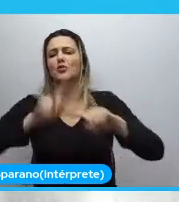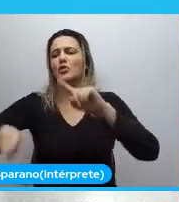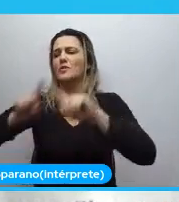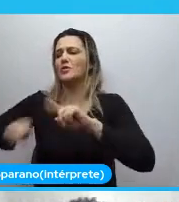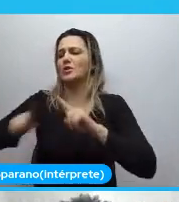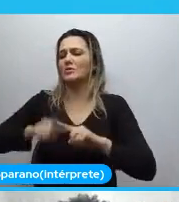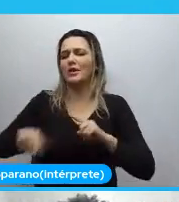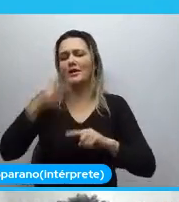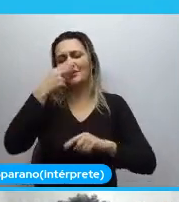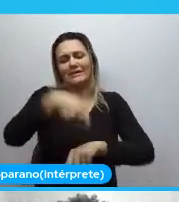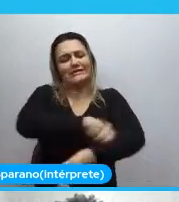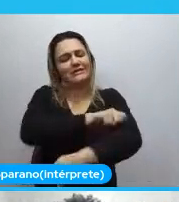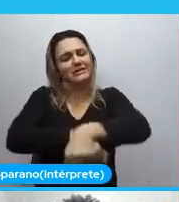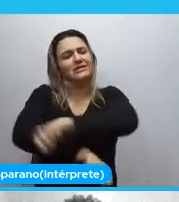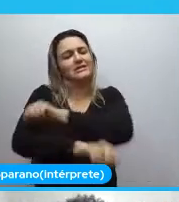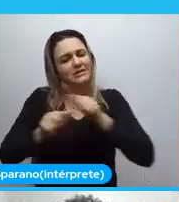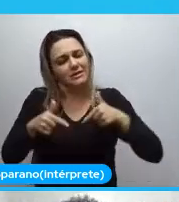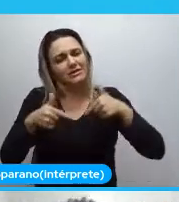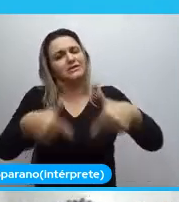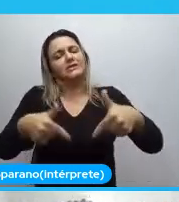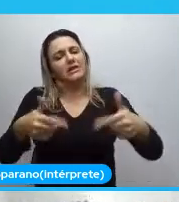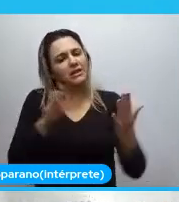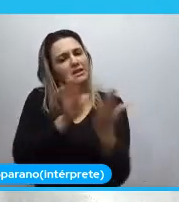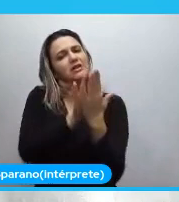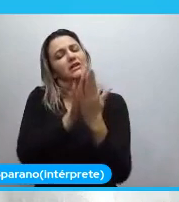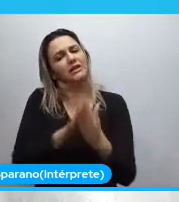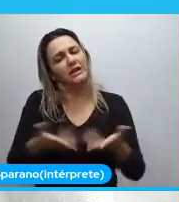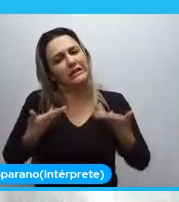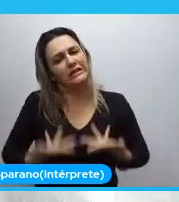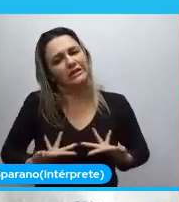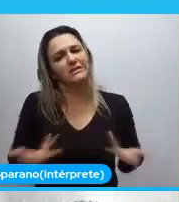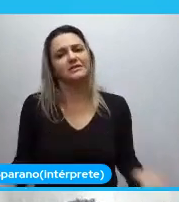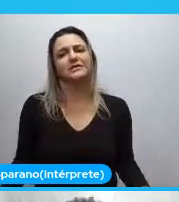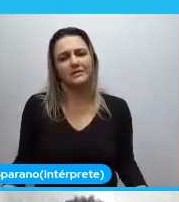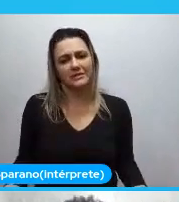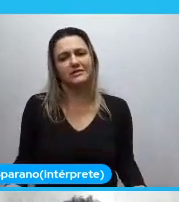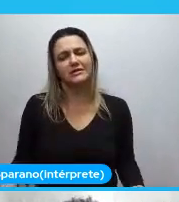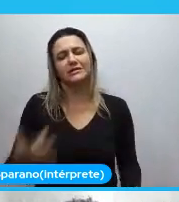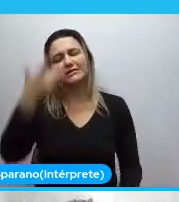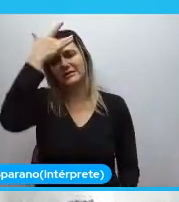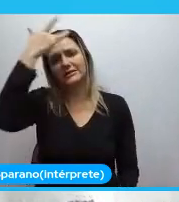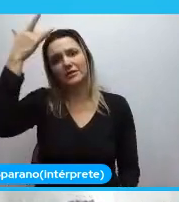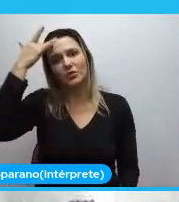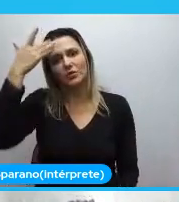contra a maré. Isso é cansativo. E isso desgasta muito. A nossa saúde mental. Enfim.